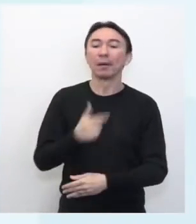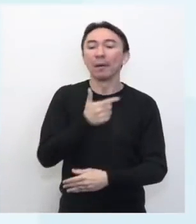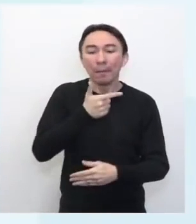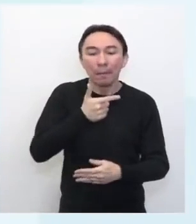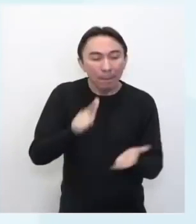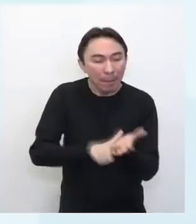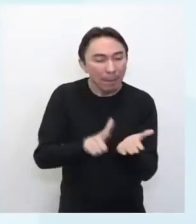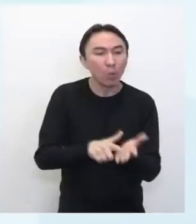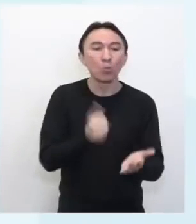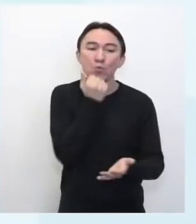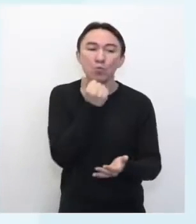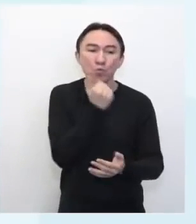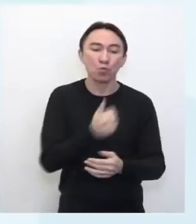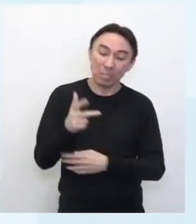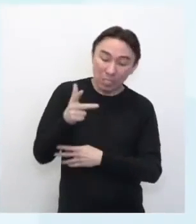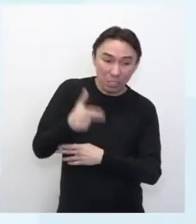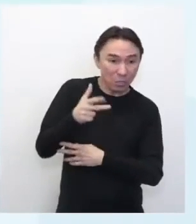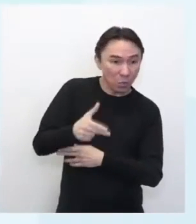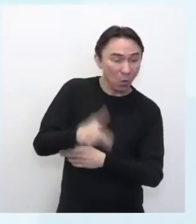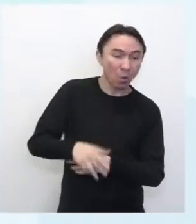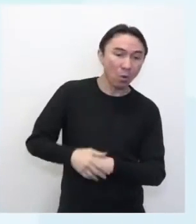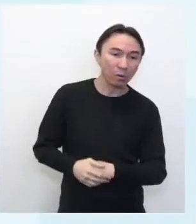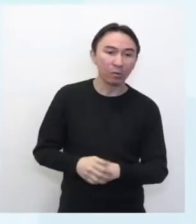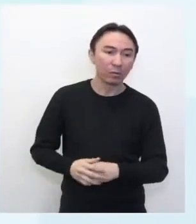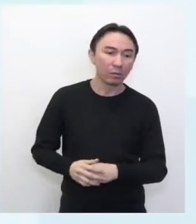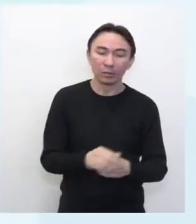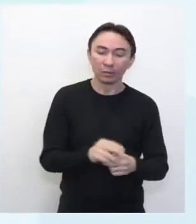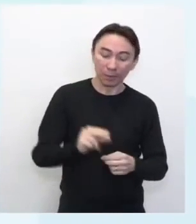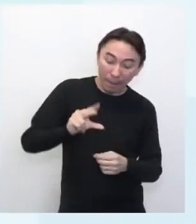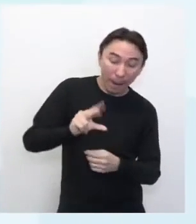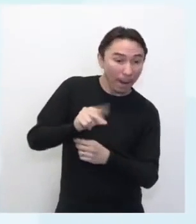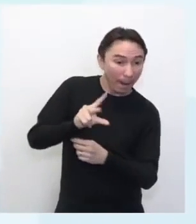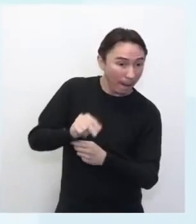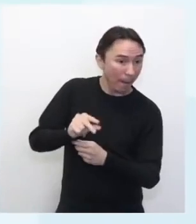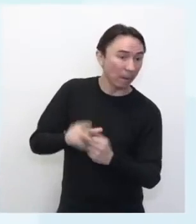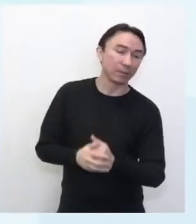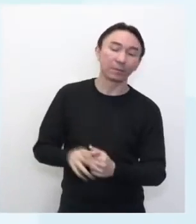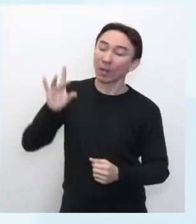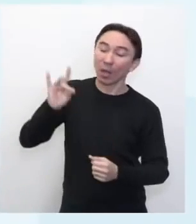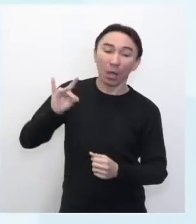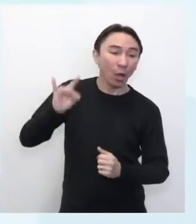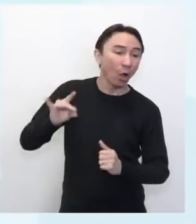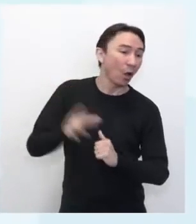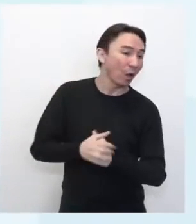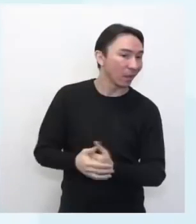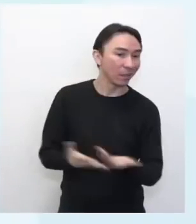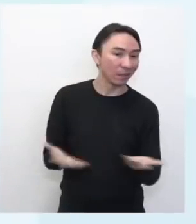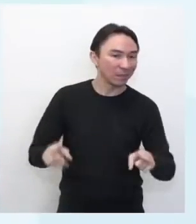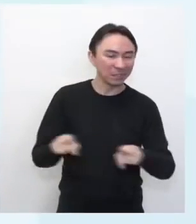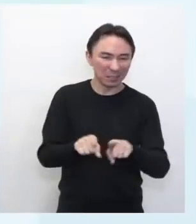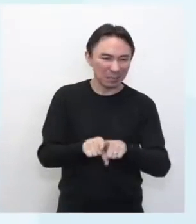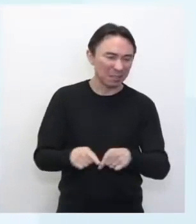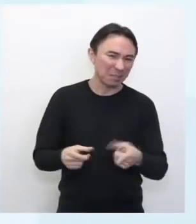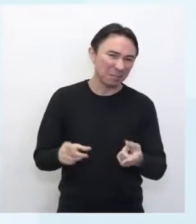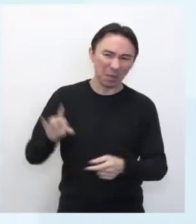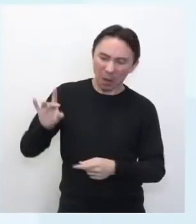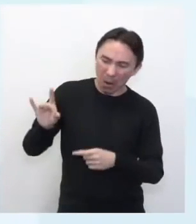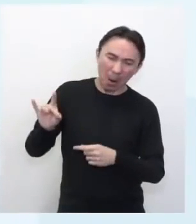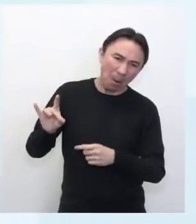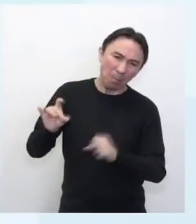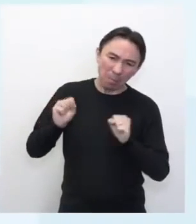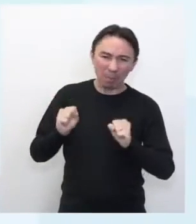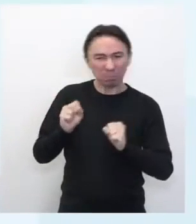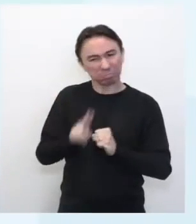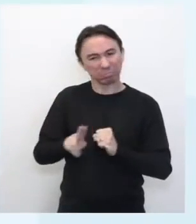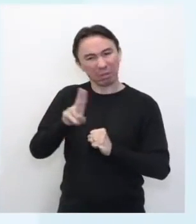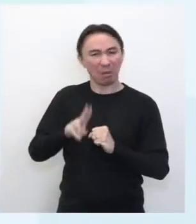tesoura sem ponta, clipes de papel, a gente vai falar sobre o clipe, cola, o durex. A cola você pode usar ou não? Aí eu coloquei